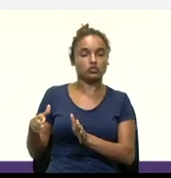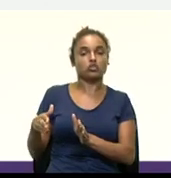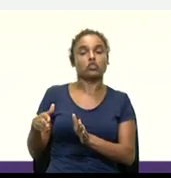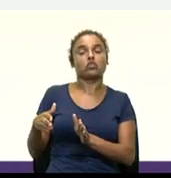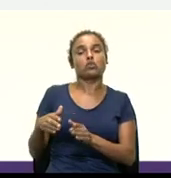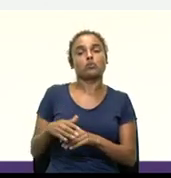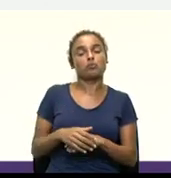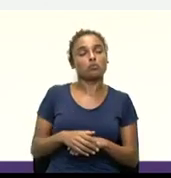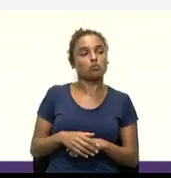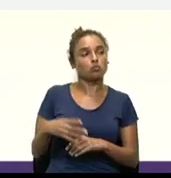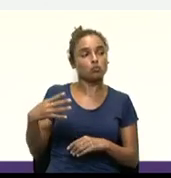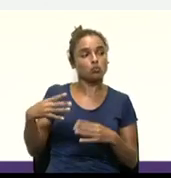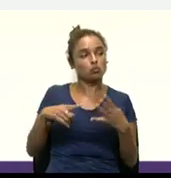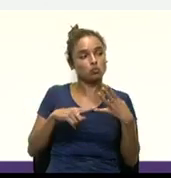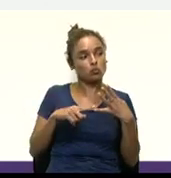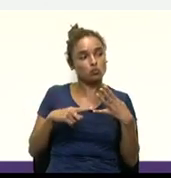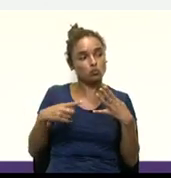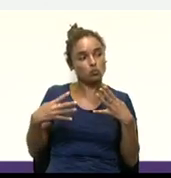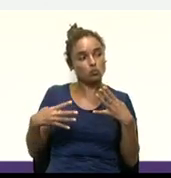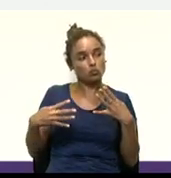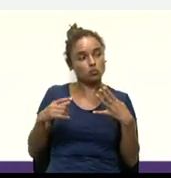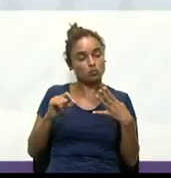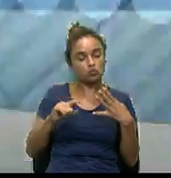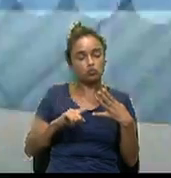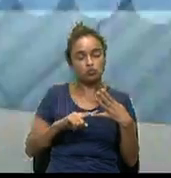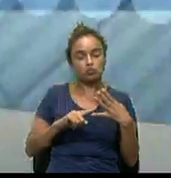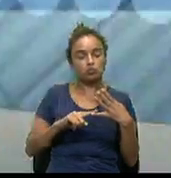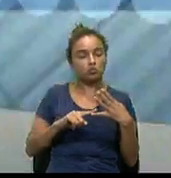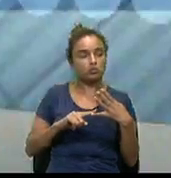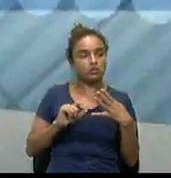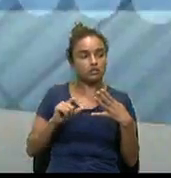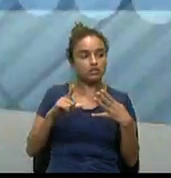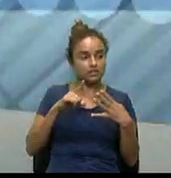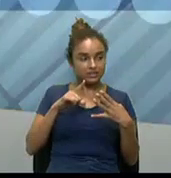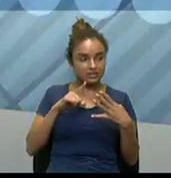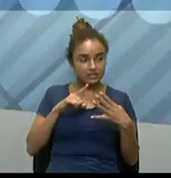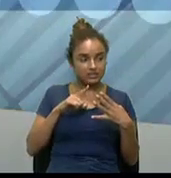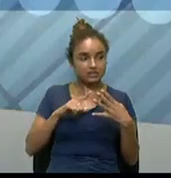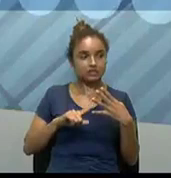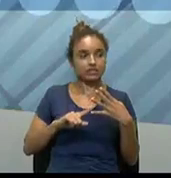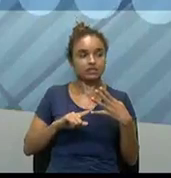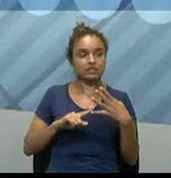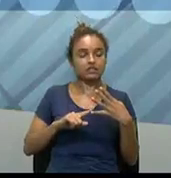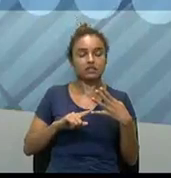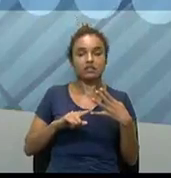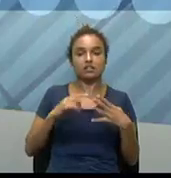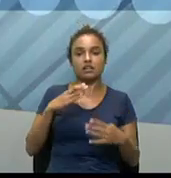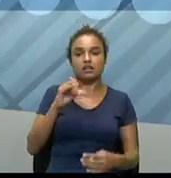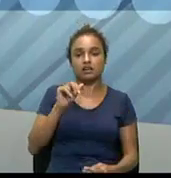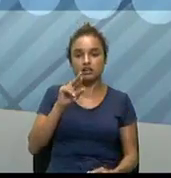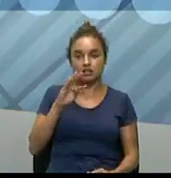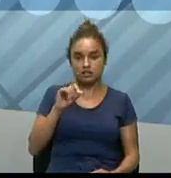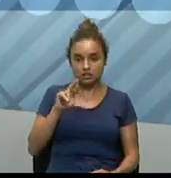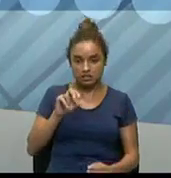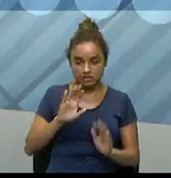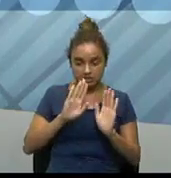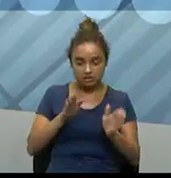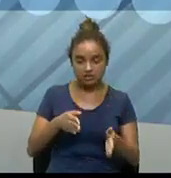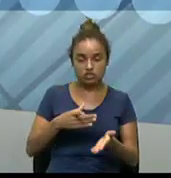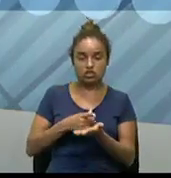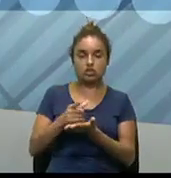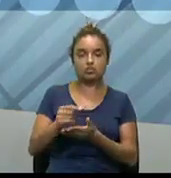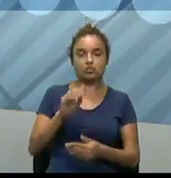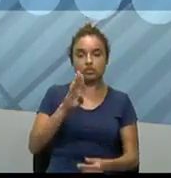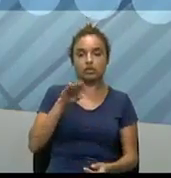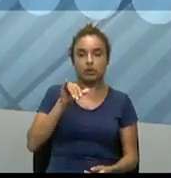passo, né? Quer dizer, a partir do momento que eu tenho a minha carteira e eu adquiri as minhas Bitcoins,